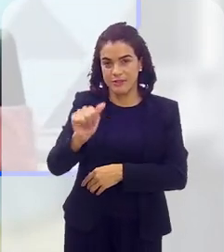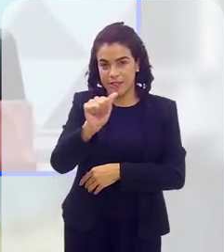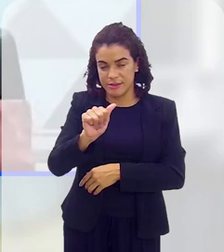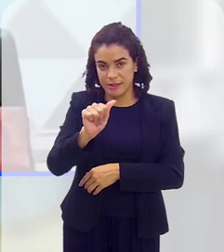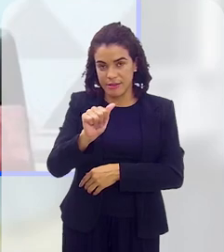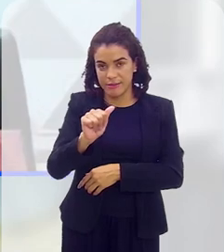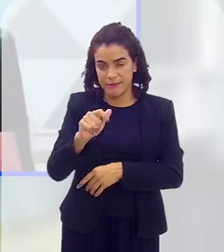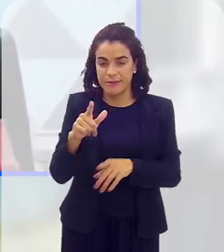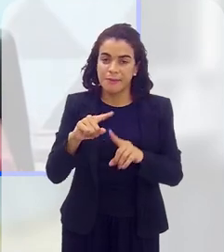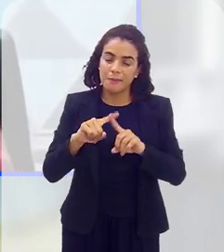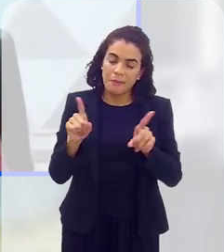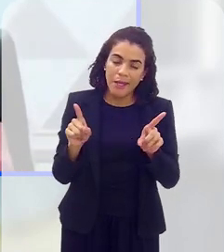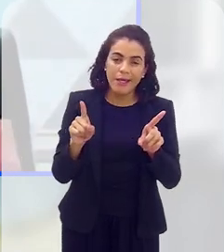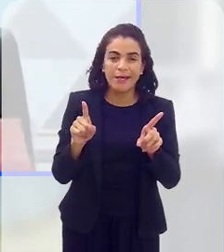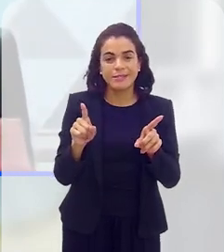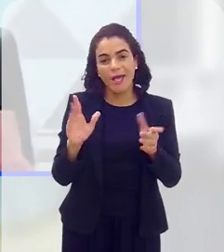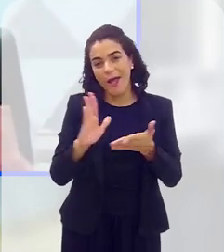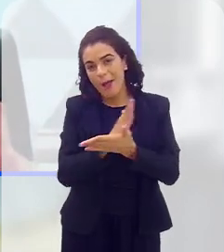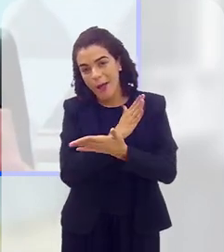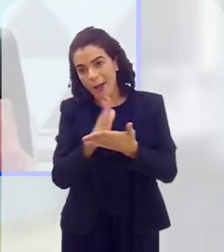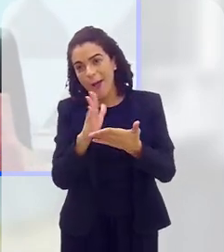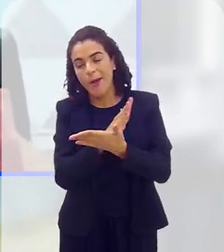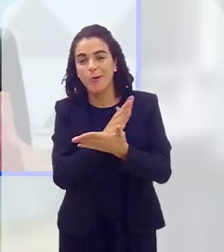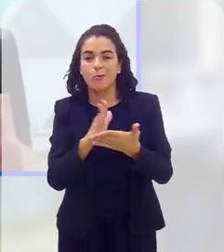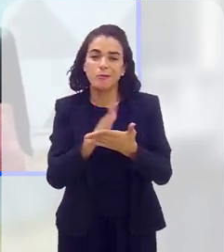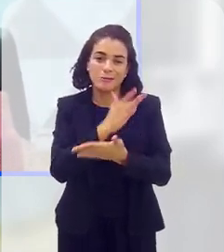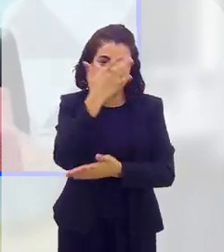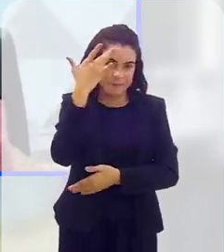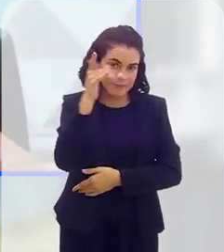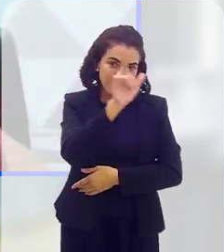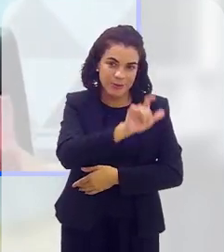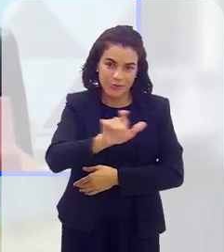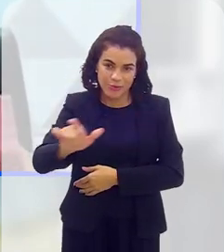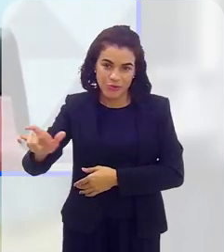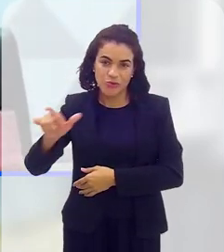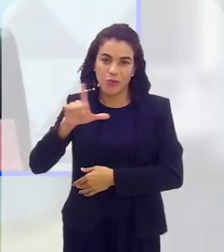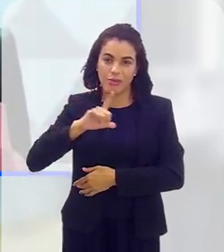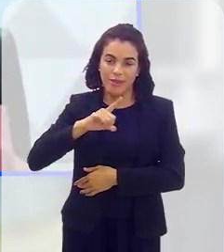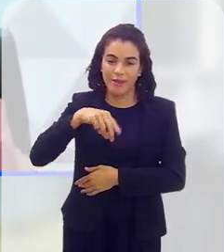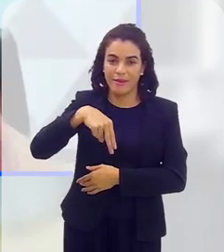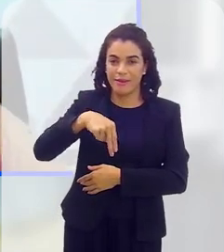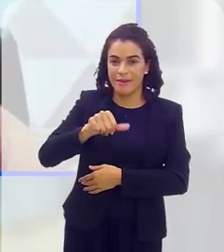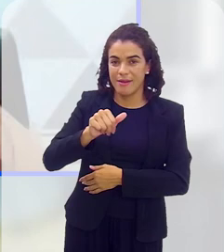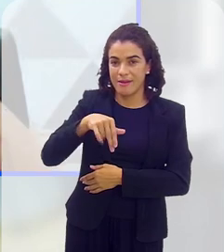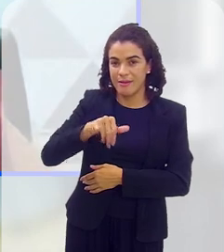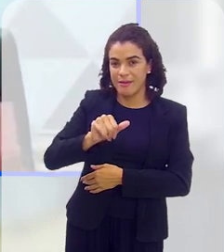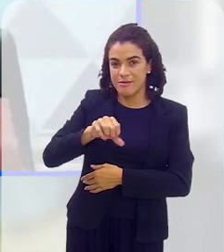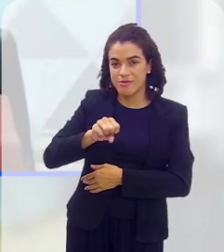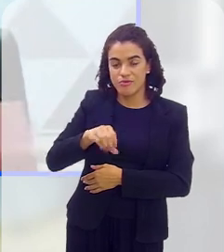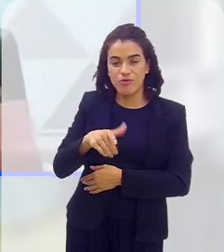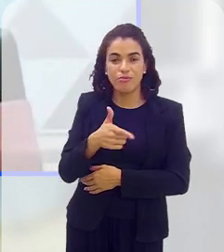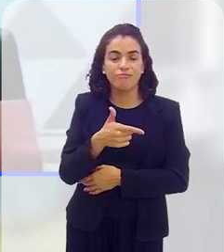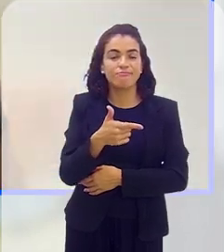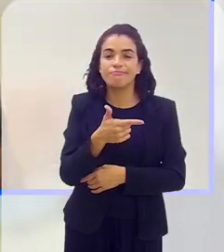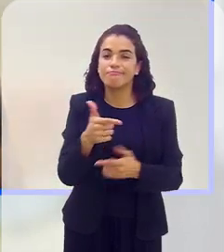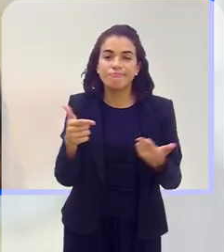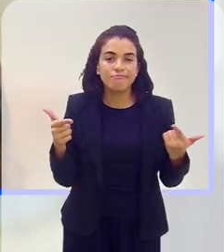suporte, mas nós sabemos que muitos dos nossos pacientes, dos indivíduos com o nanismo não estão